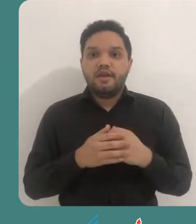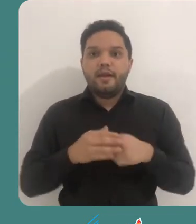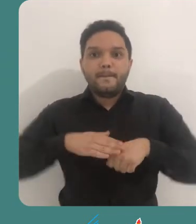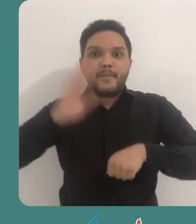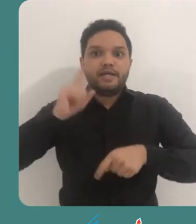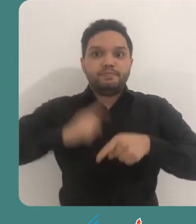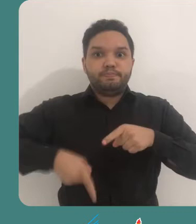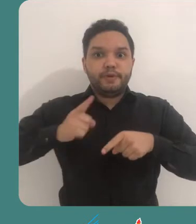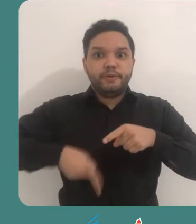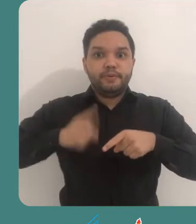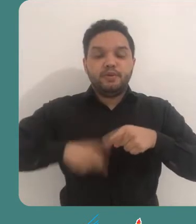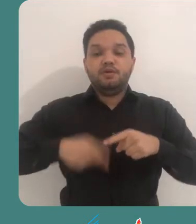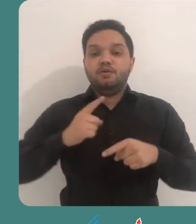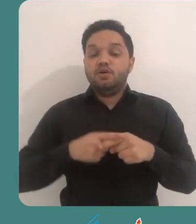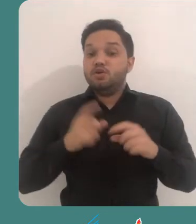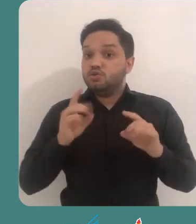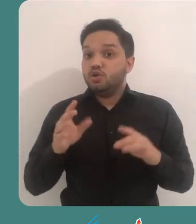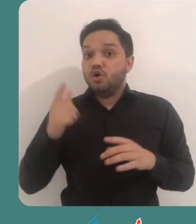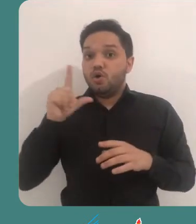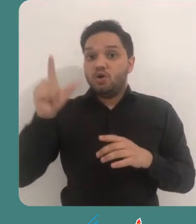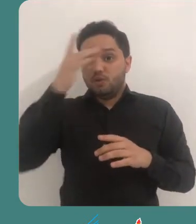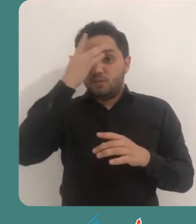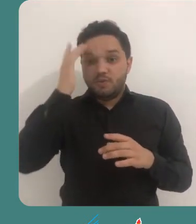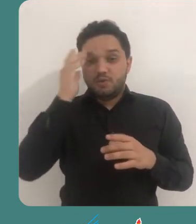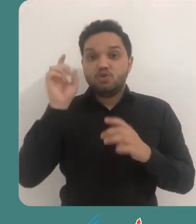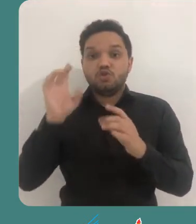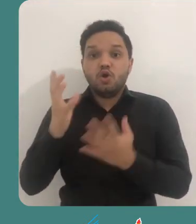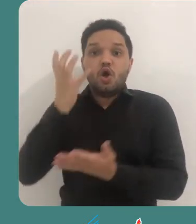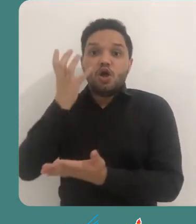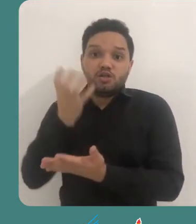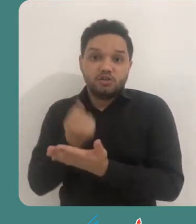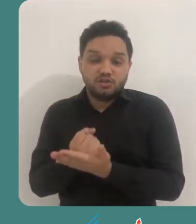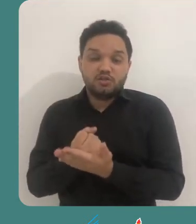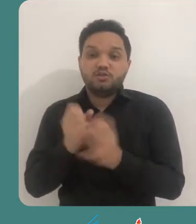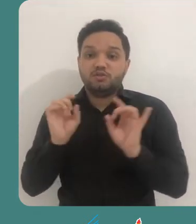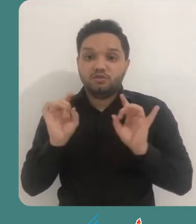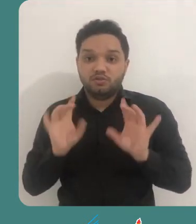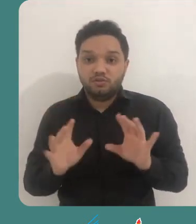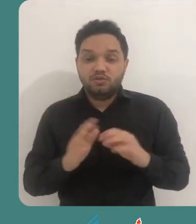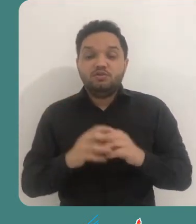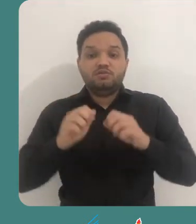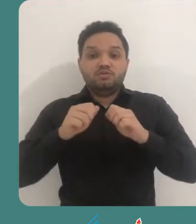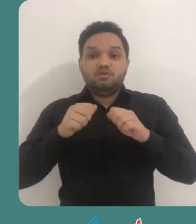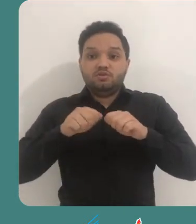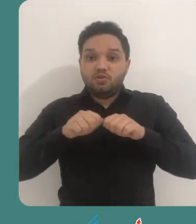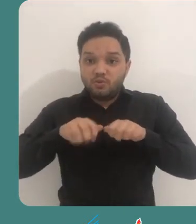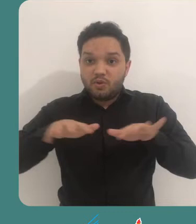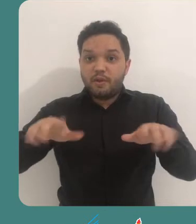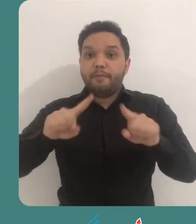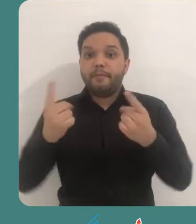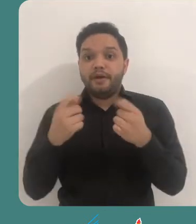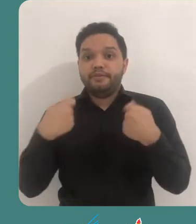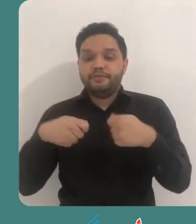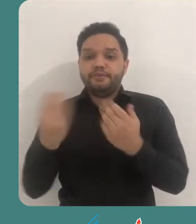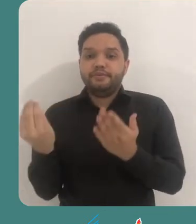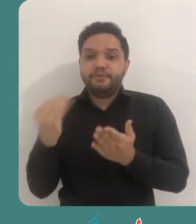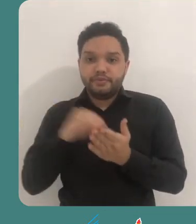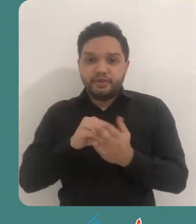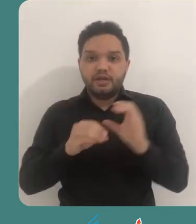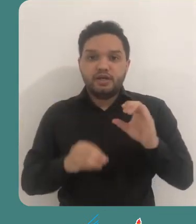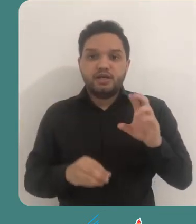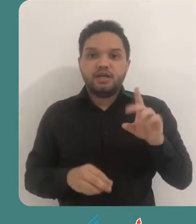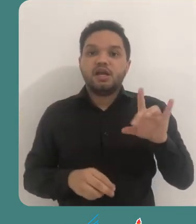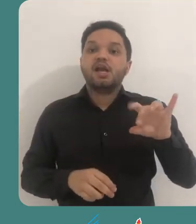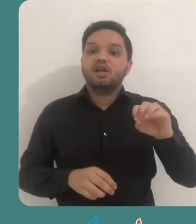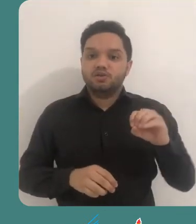Esta é a mais restritiva das licenças, só permitindo que outros façam download dos seus trabalhos, e os compartilhem desde que